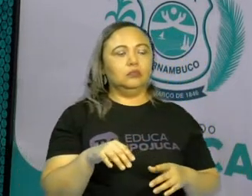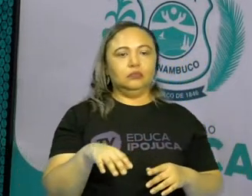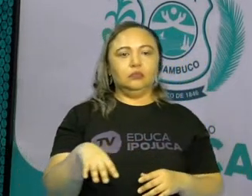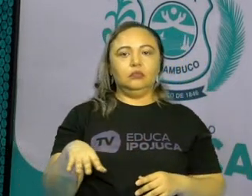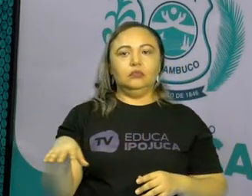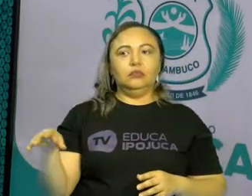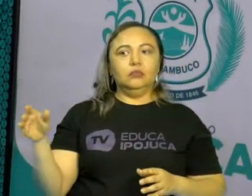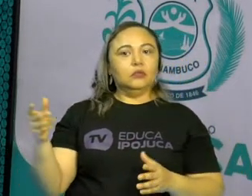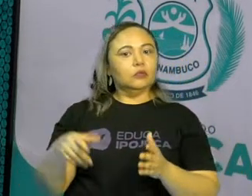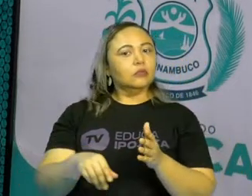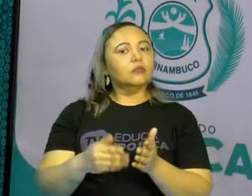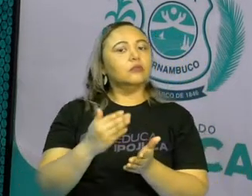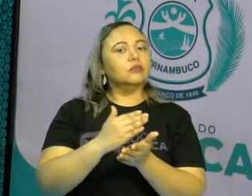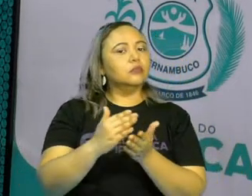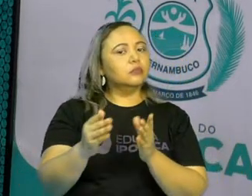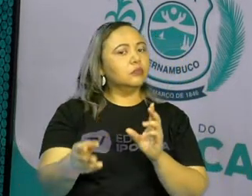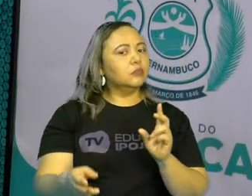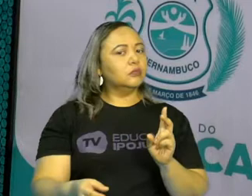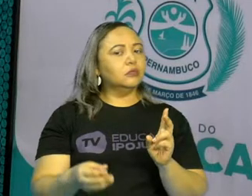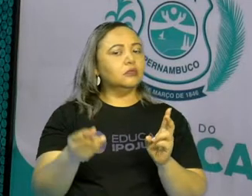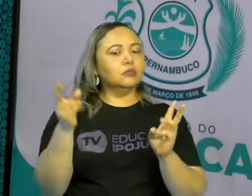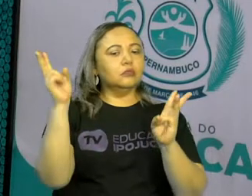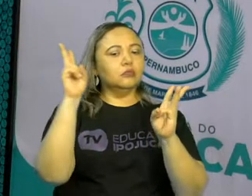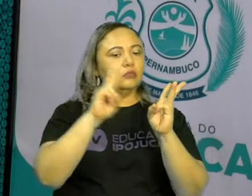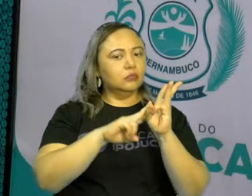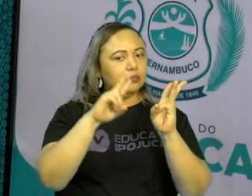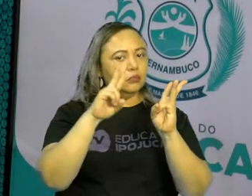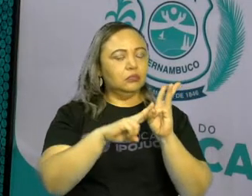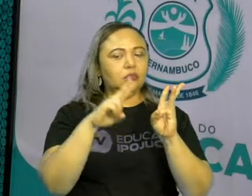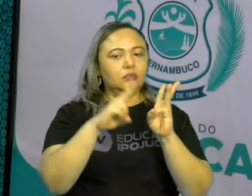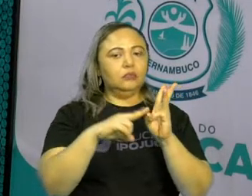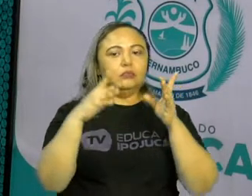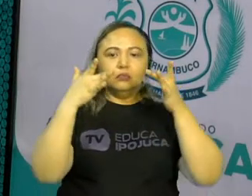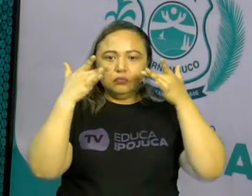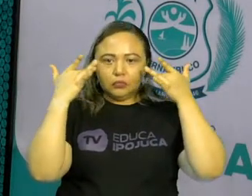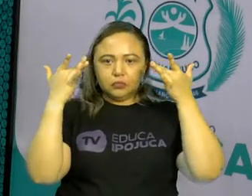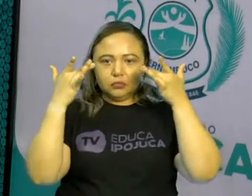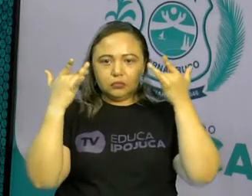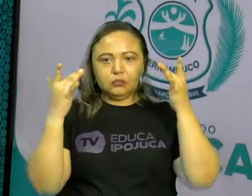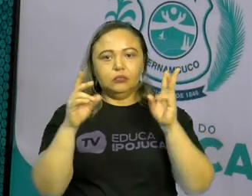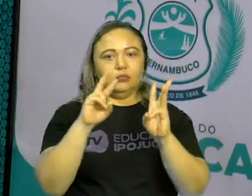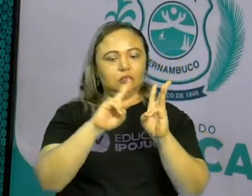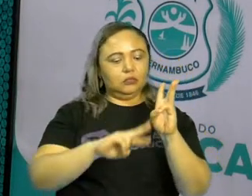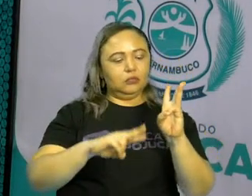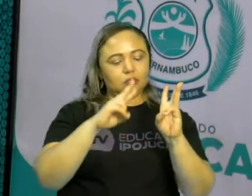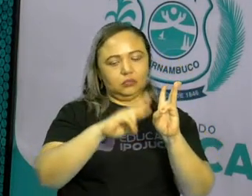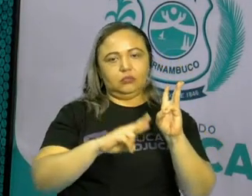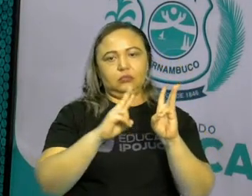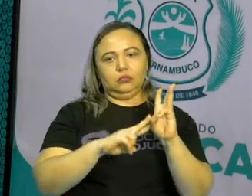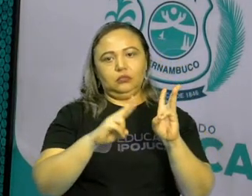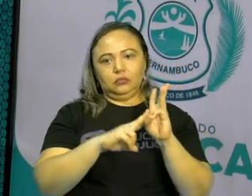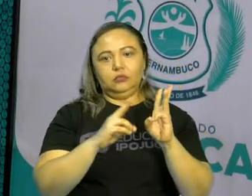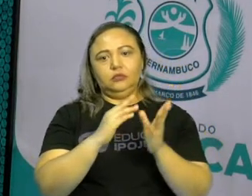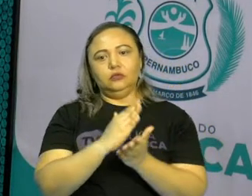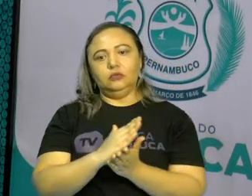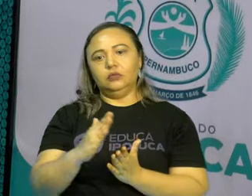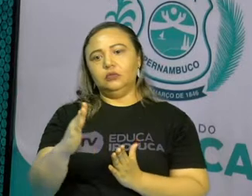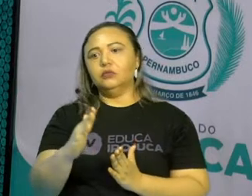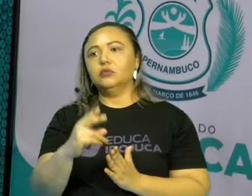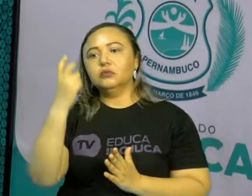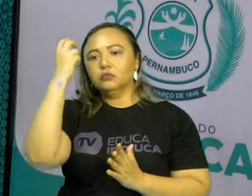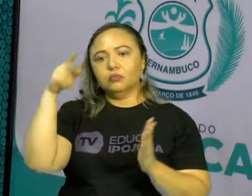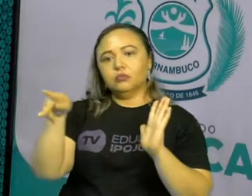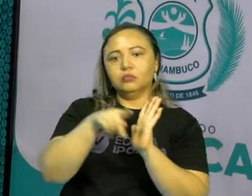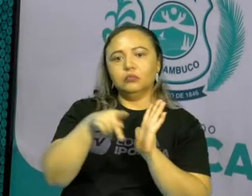pelos povos indígenas, como vemos. Então, essa é uma relação intercultural, ou seja,